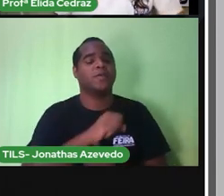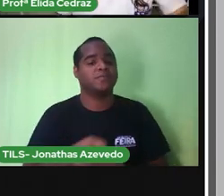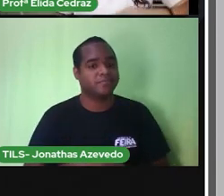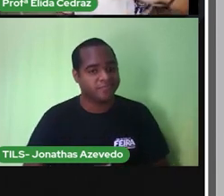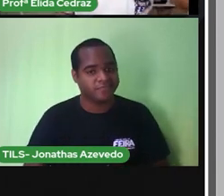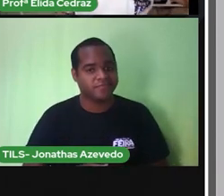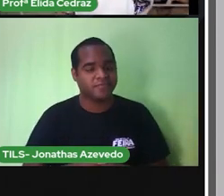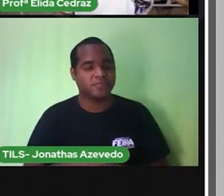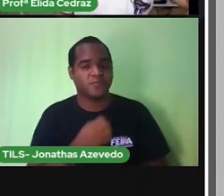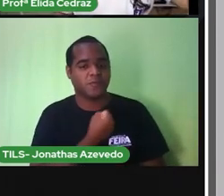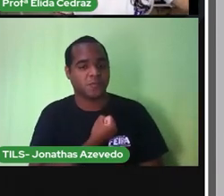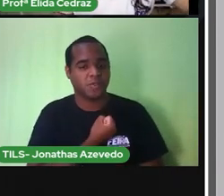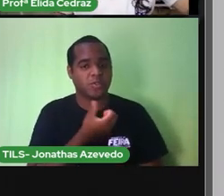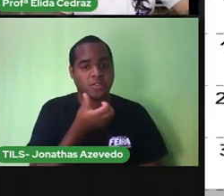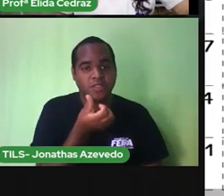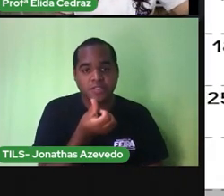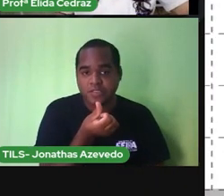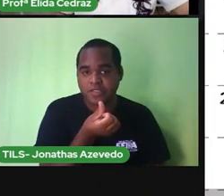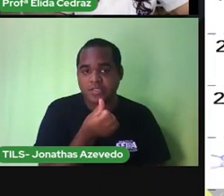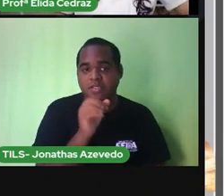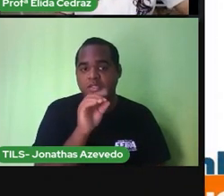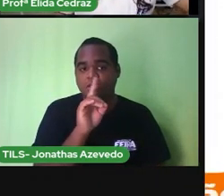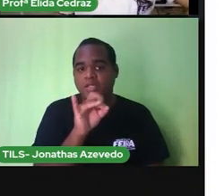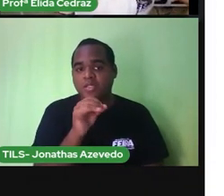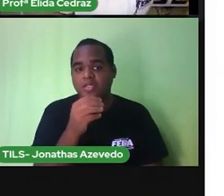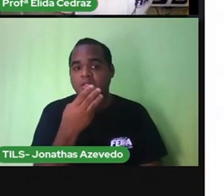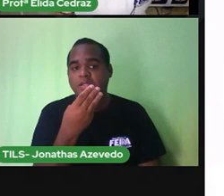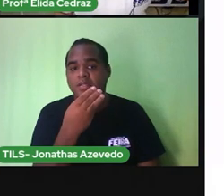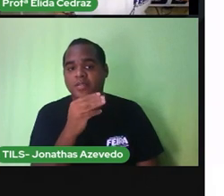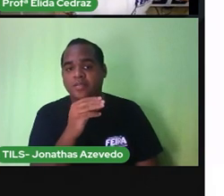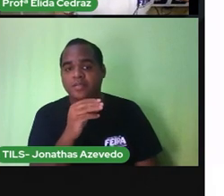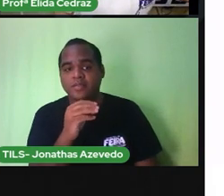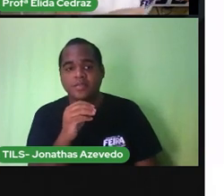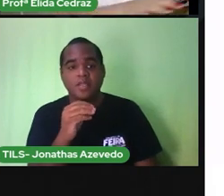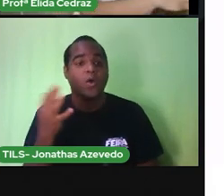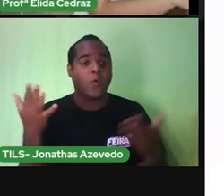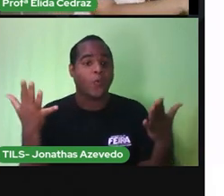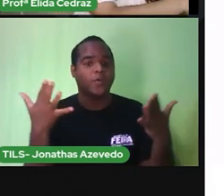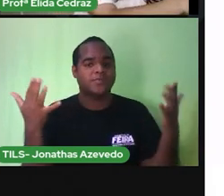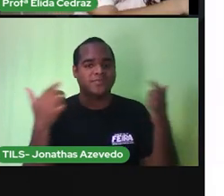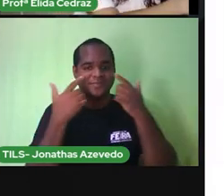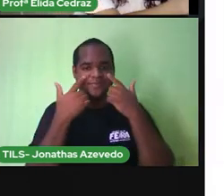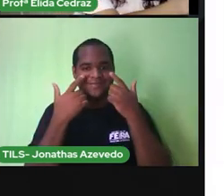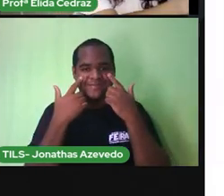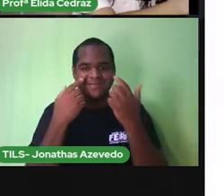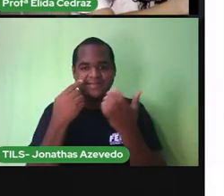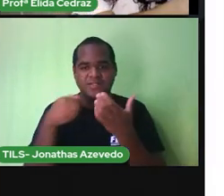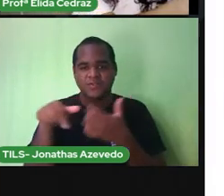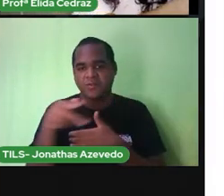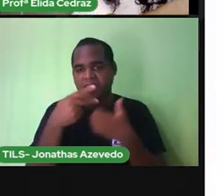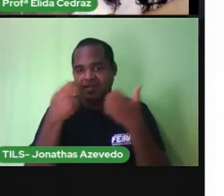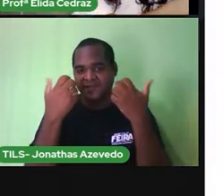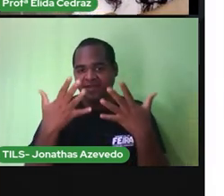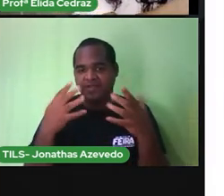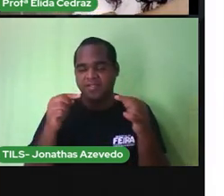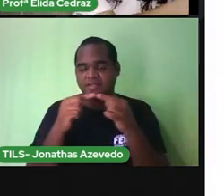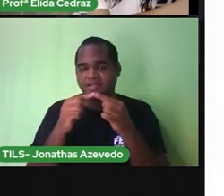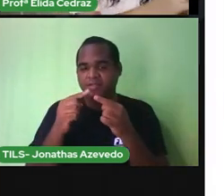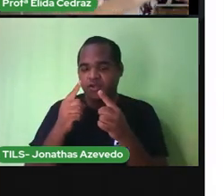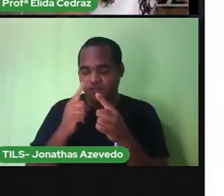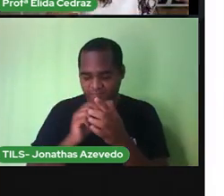data 6, o dia quinta e hoje nós vamos falar sobre higiene.